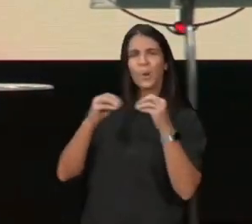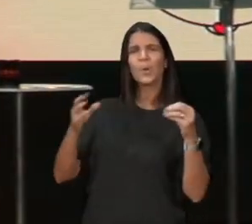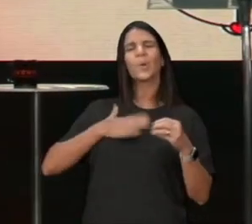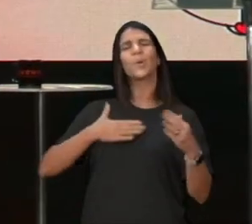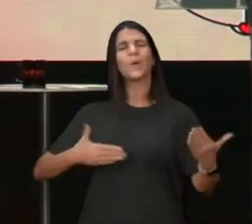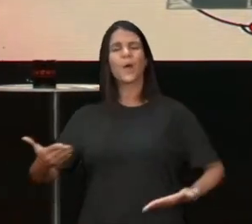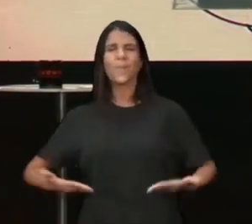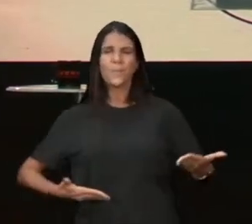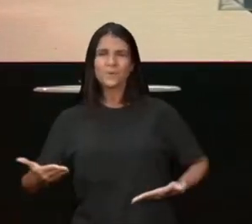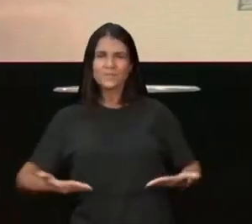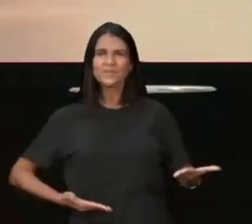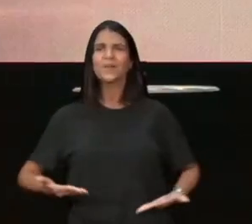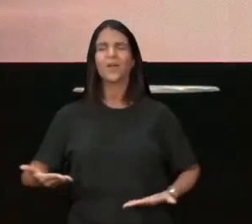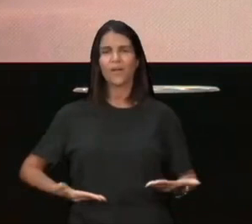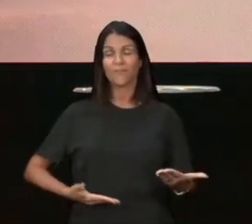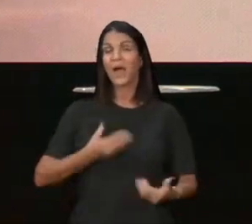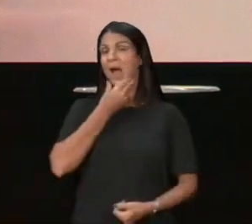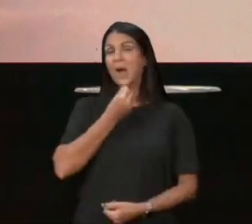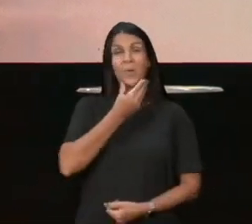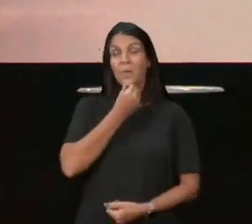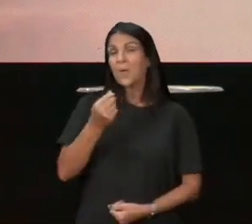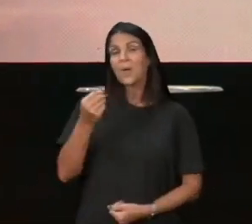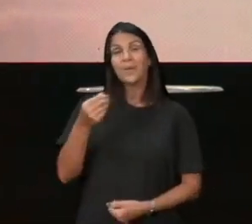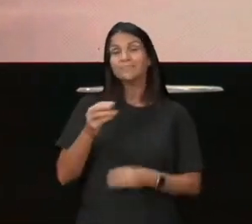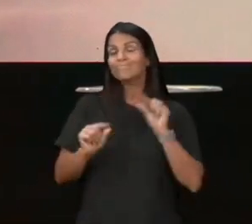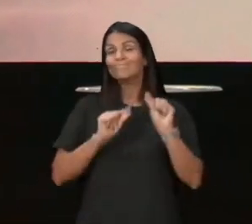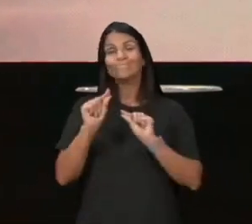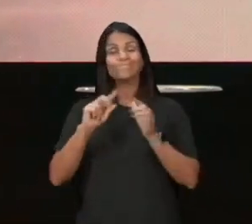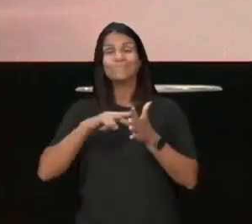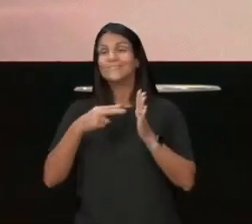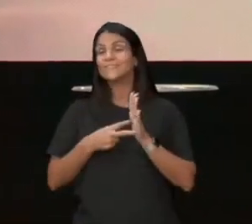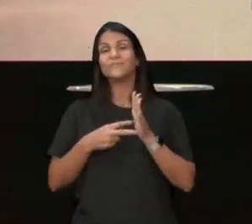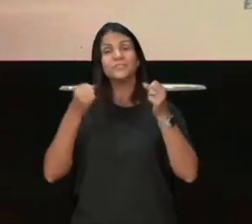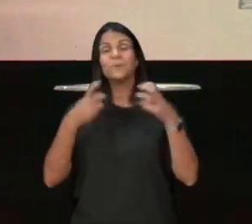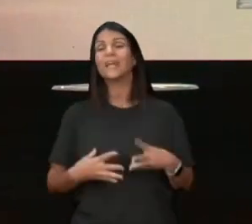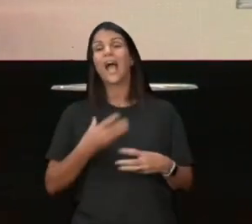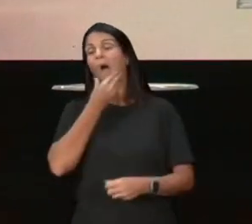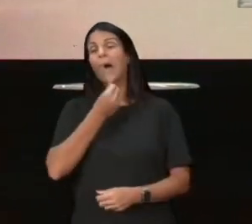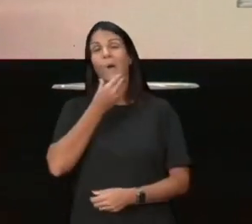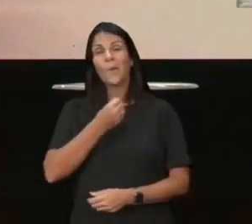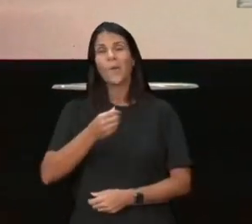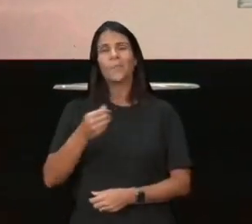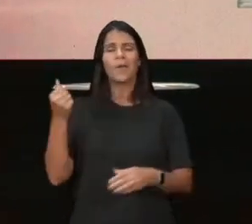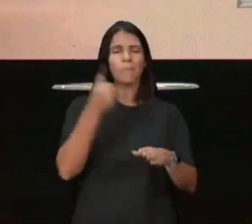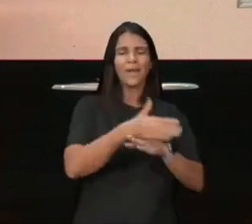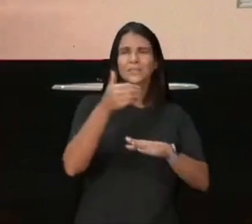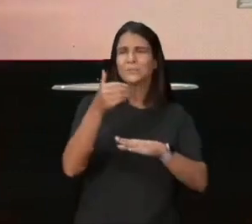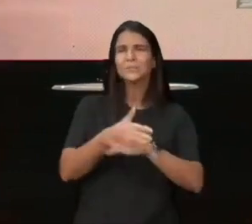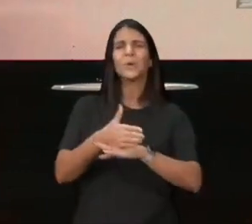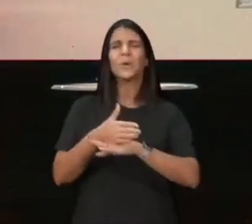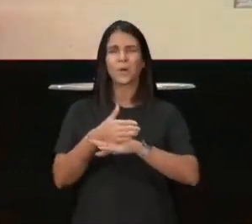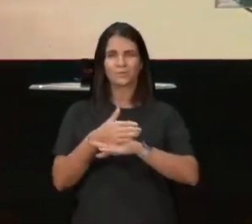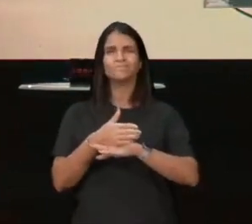homem, tentou de todas as maneiras, com todos os médicos, e todos os medicamentos, necessários e possíveis, salvar o seu servo, mas não